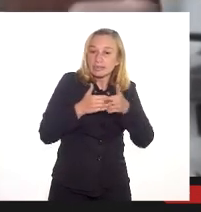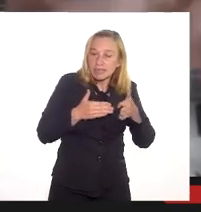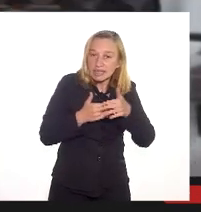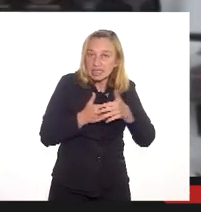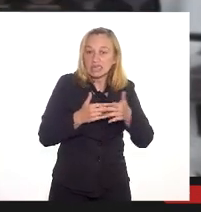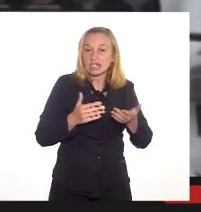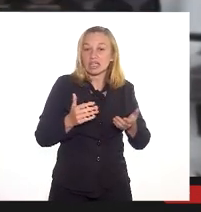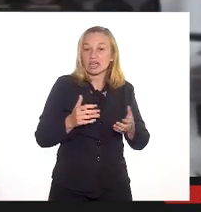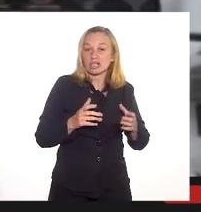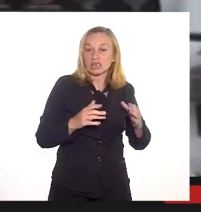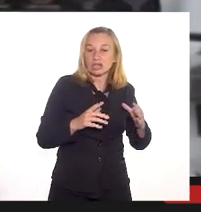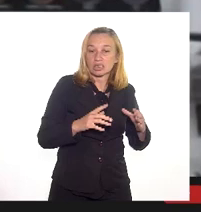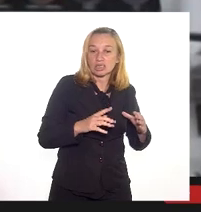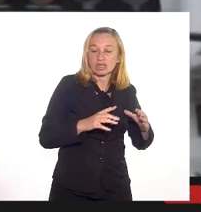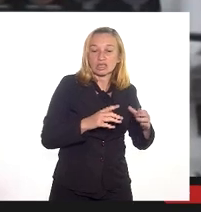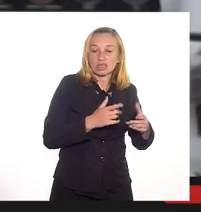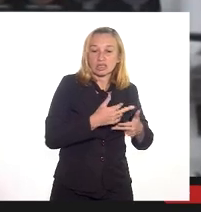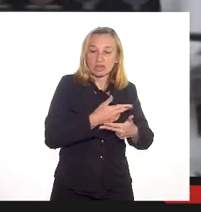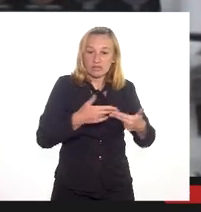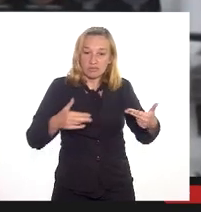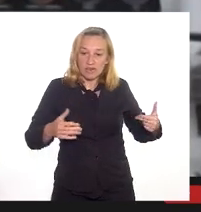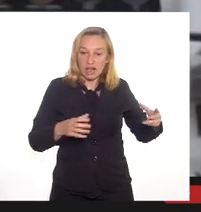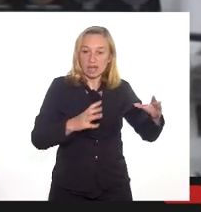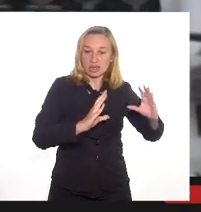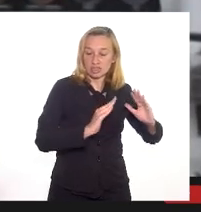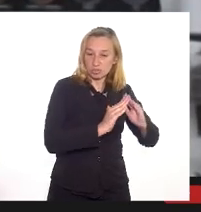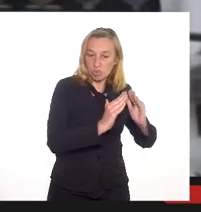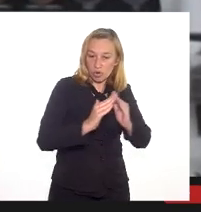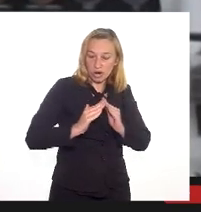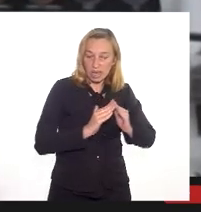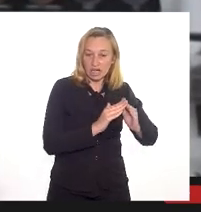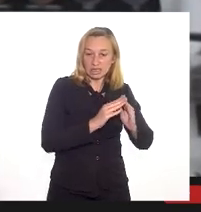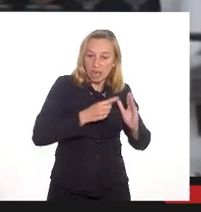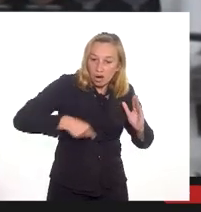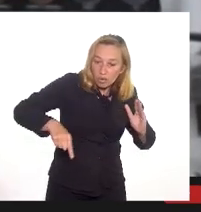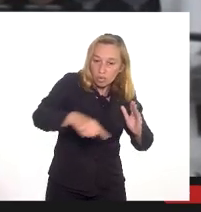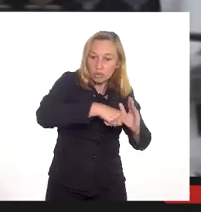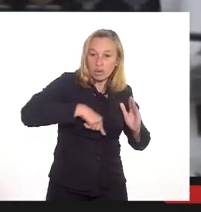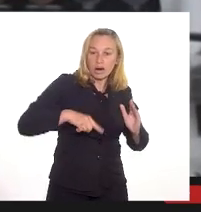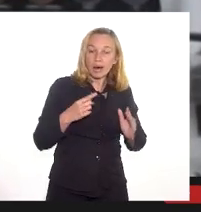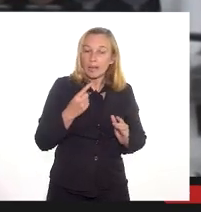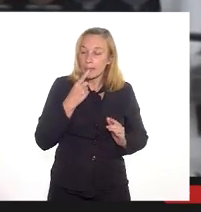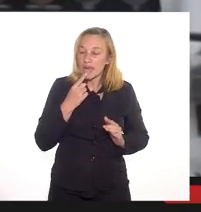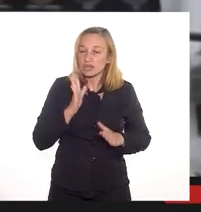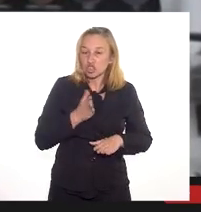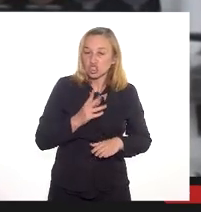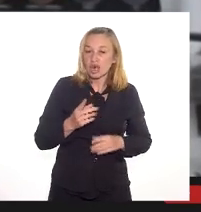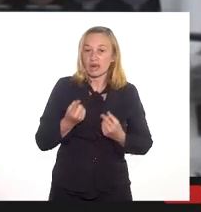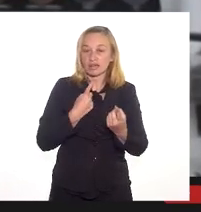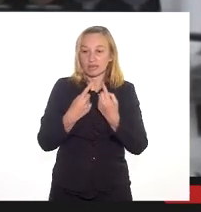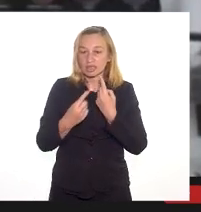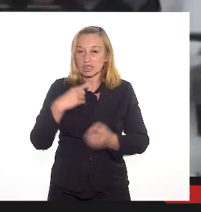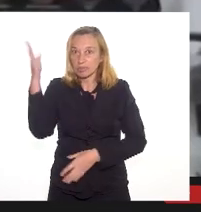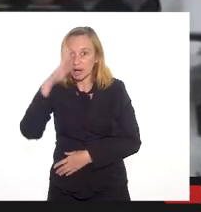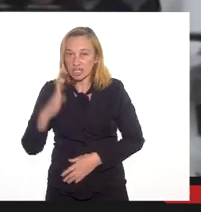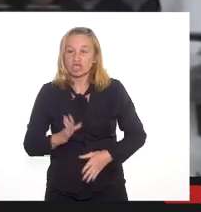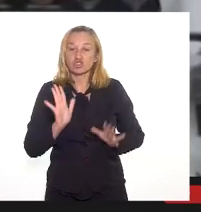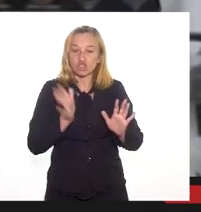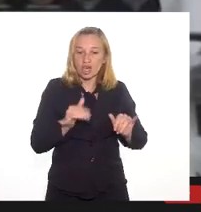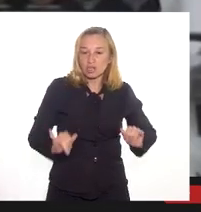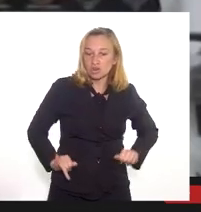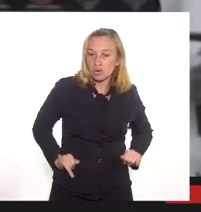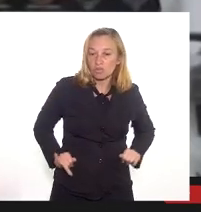uma área ocupada de comunidade no entorno, é uma área próxima da Vinda Brasil que já está sofrendo com